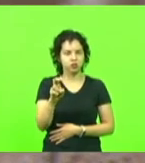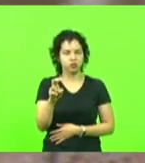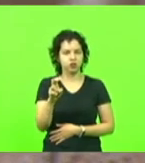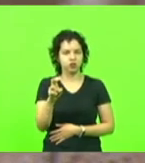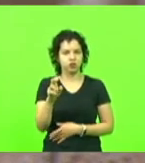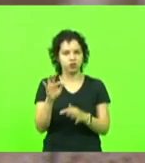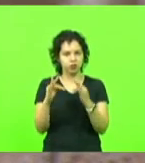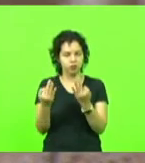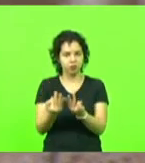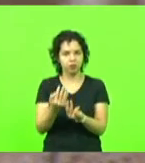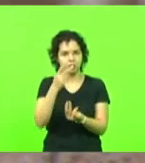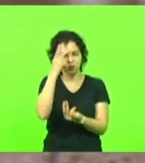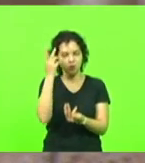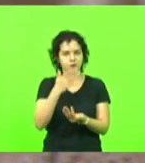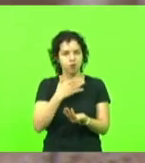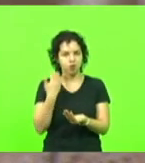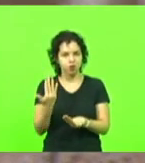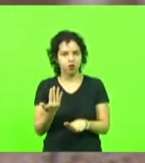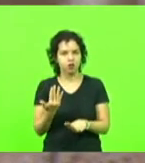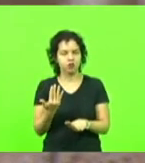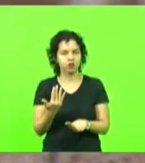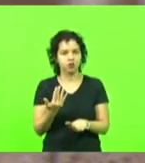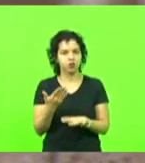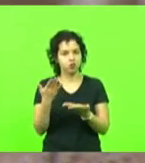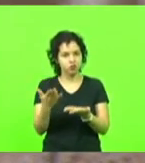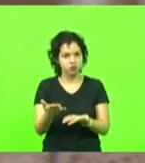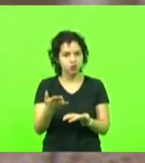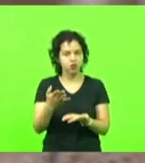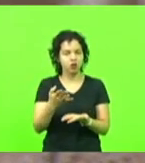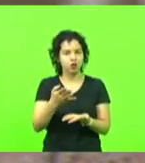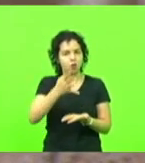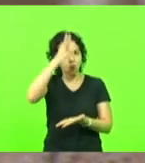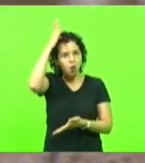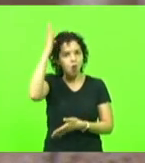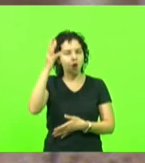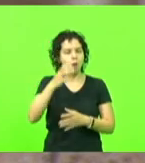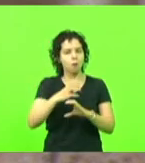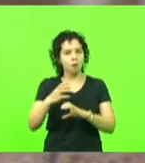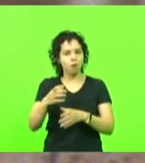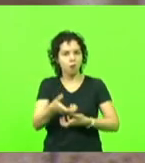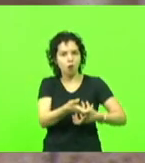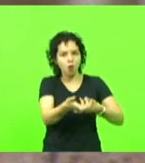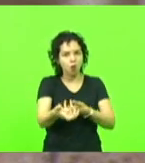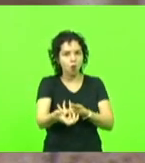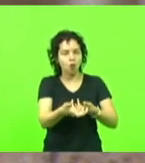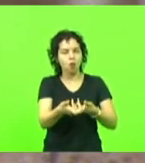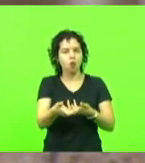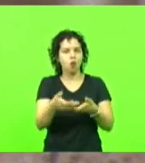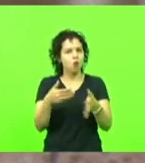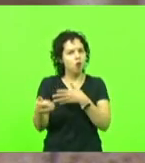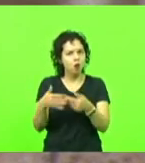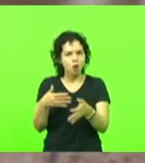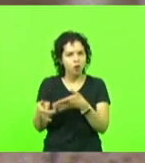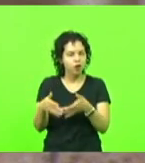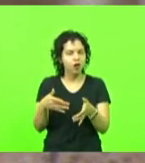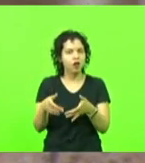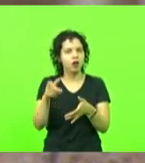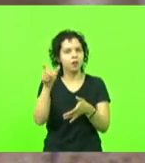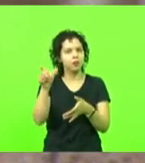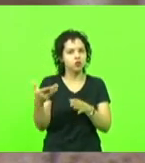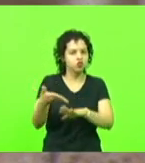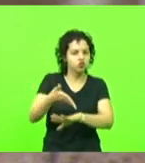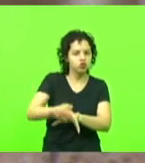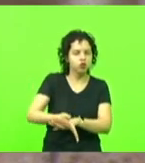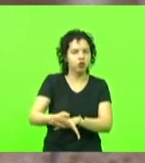deputado você ali, vossa excelência como bombeiro, qualquer um que chega lá, qualquer especialista e pegar um